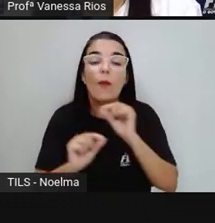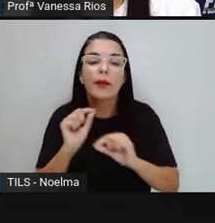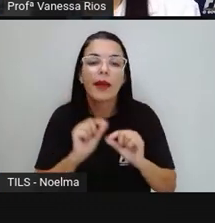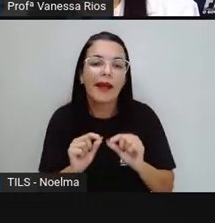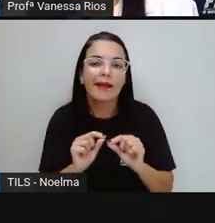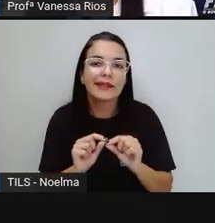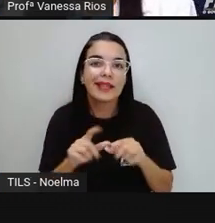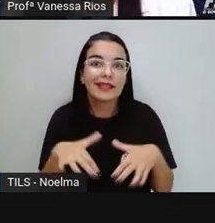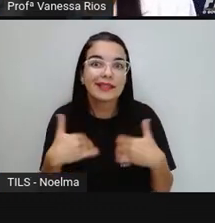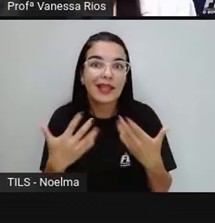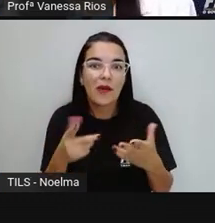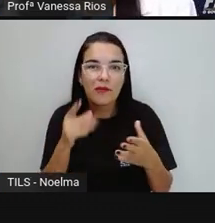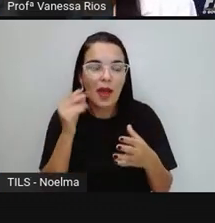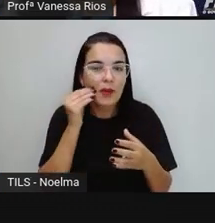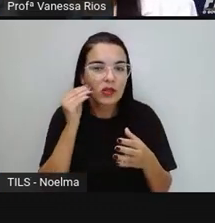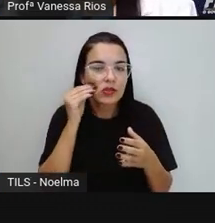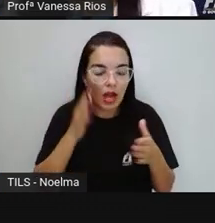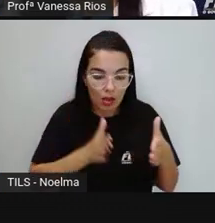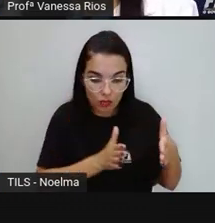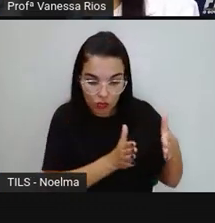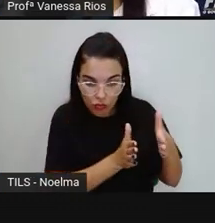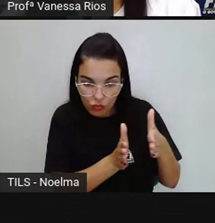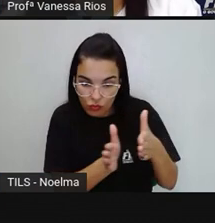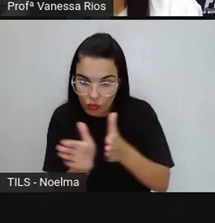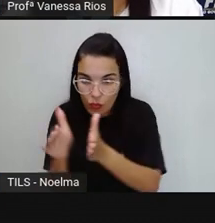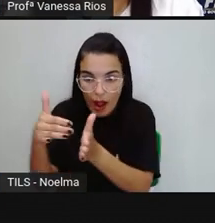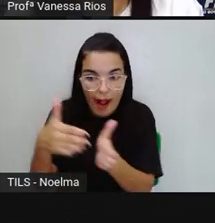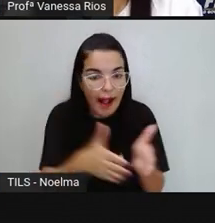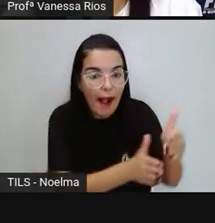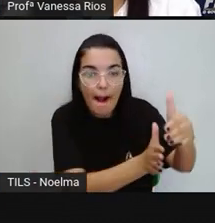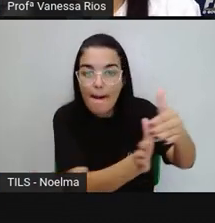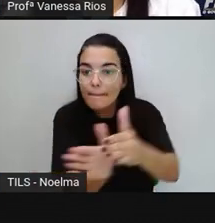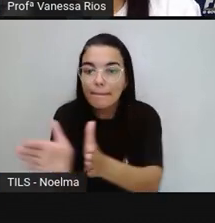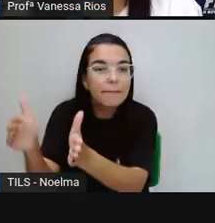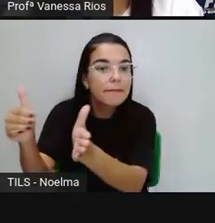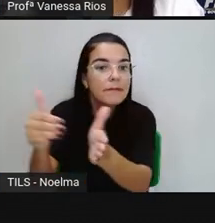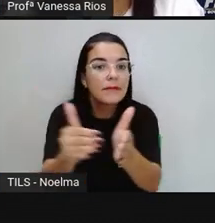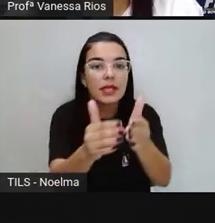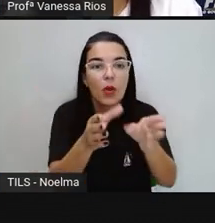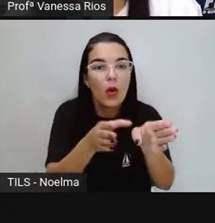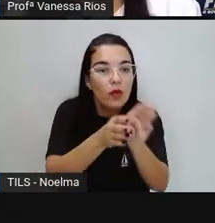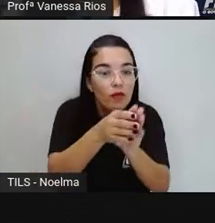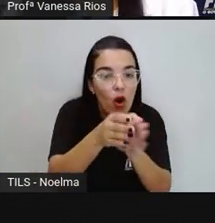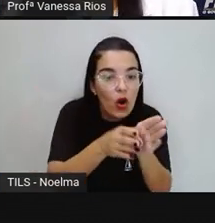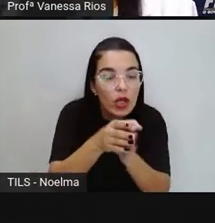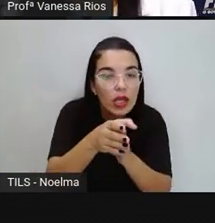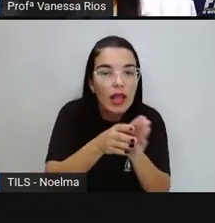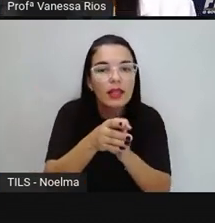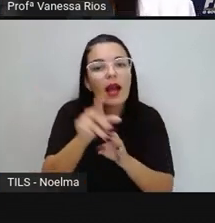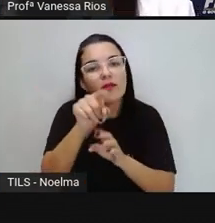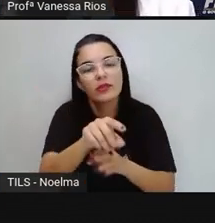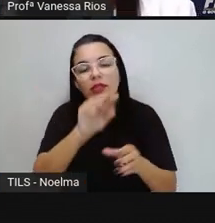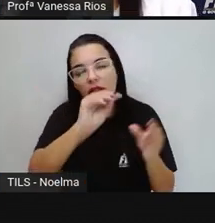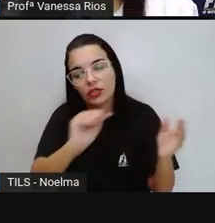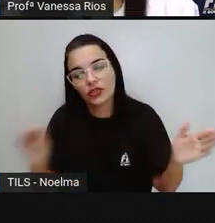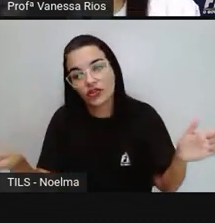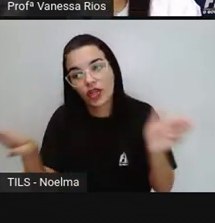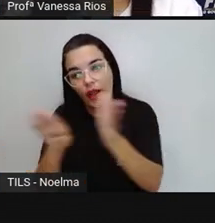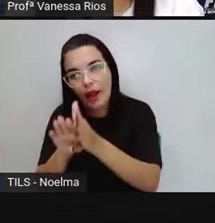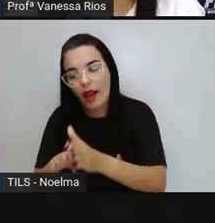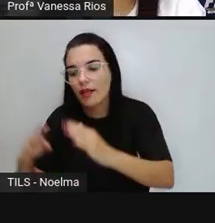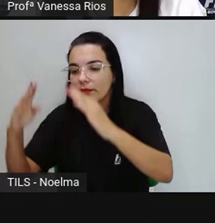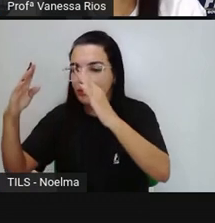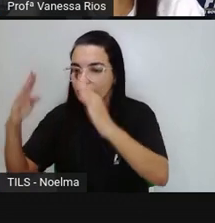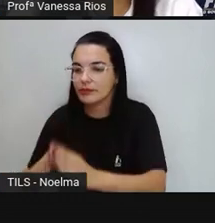o trajeto que ele vai utilizar, né, para me mostrar, para me orientar, vai utilizar um mapa, uma